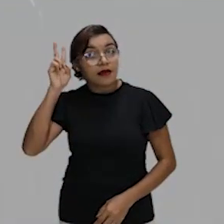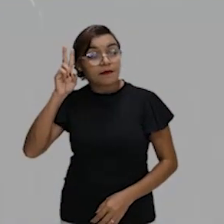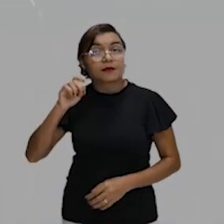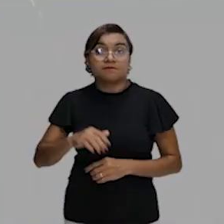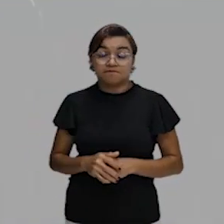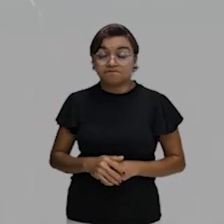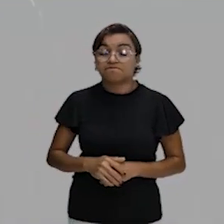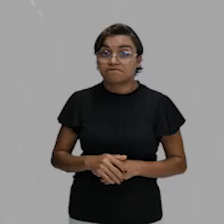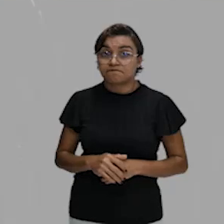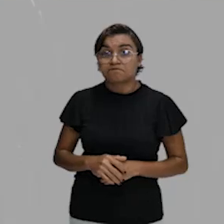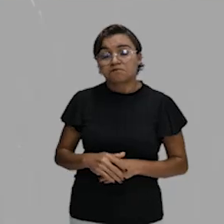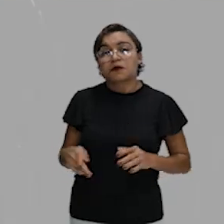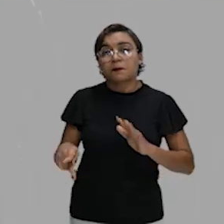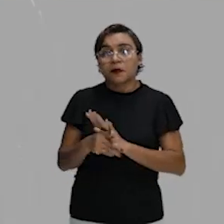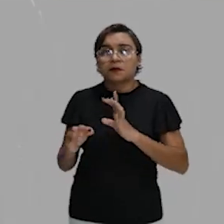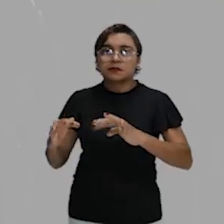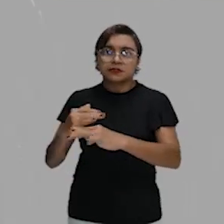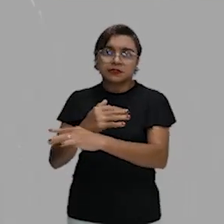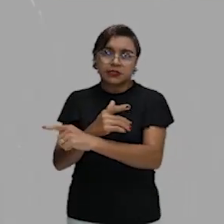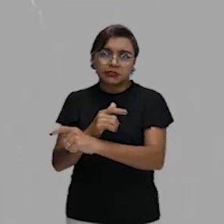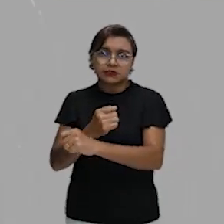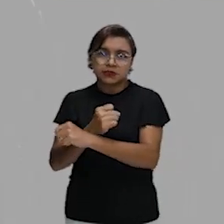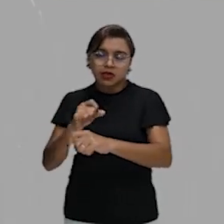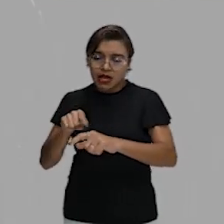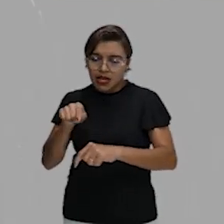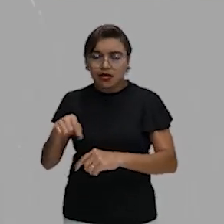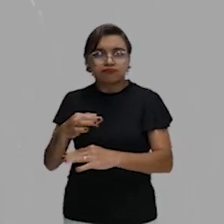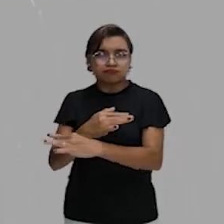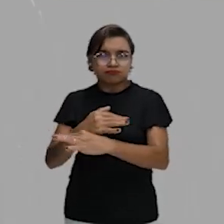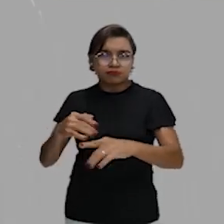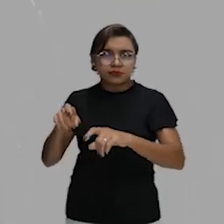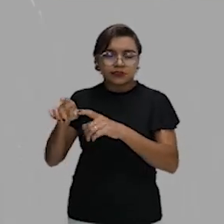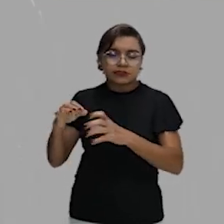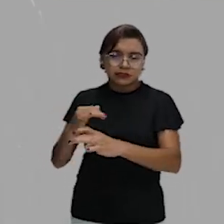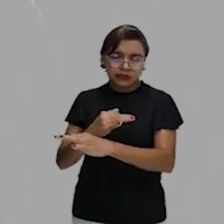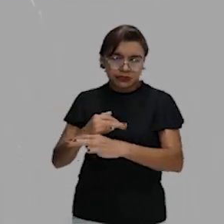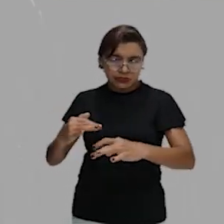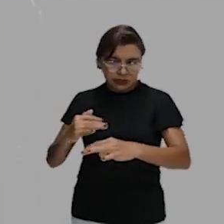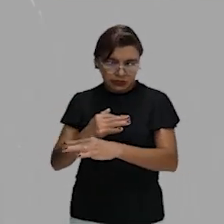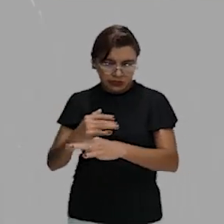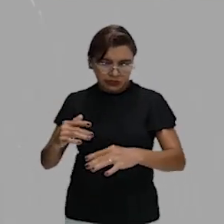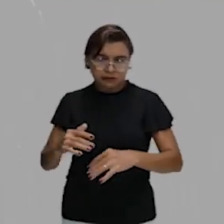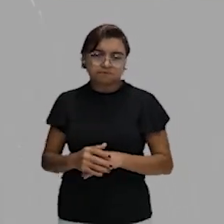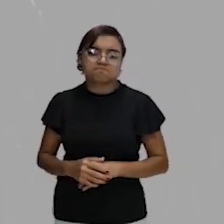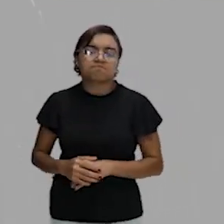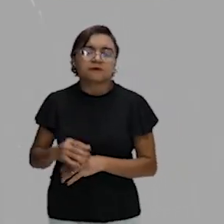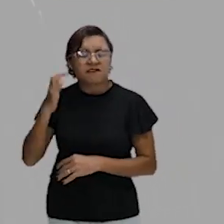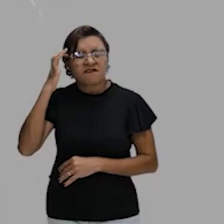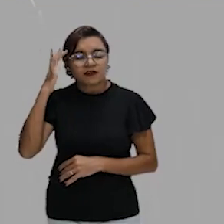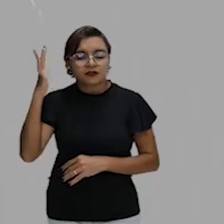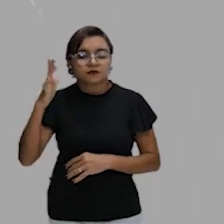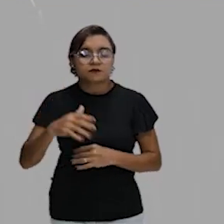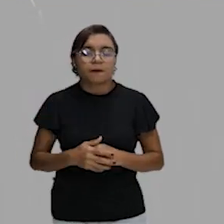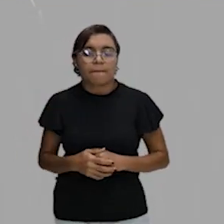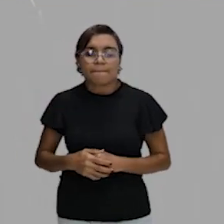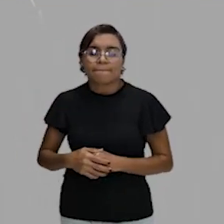típico das grandes cidades, está certo? Poluição ali no período do inverno. Beleza? Facinho, né? Então,